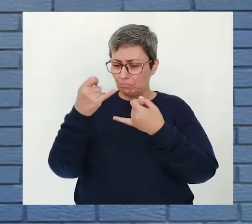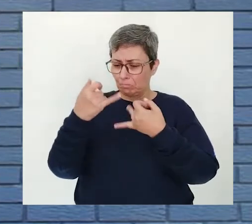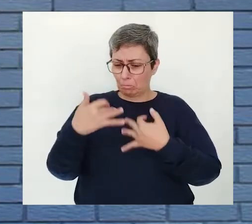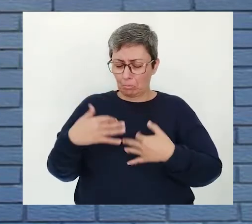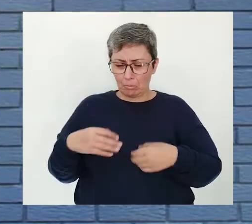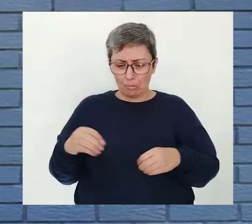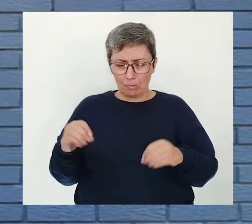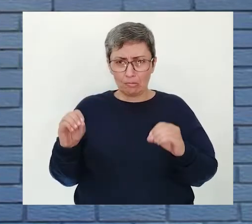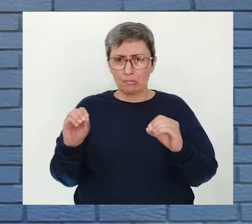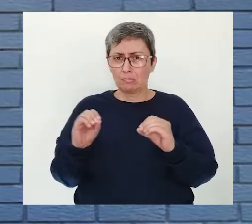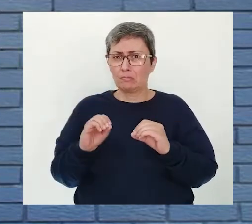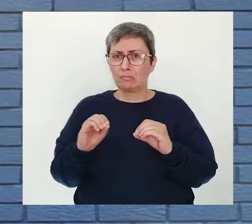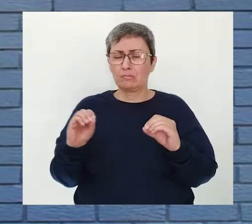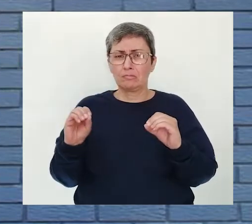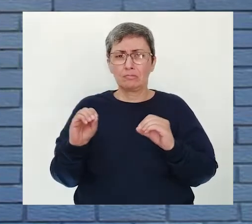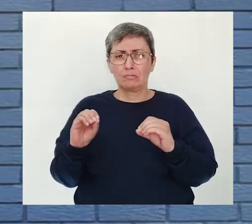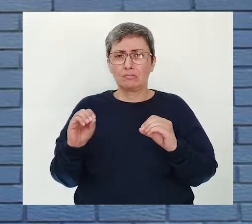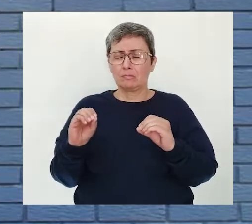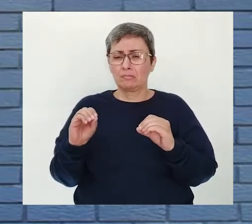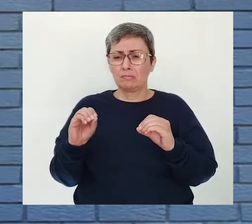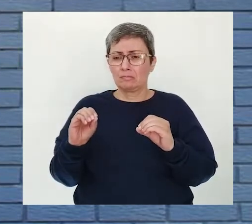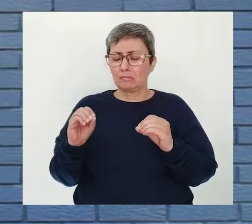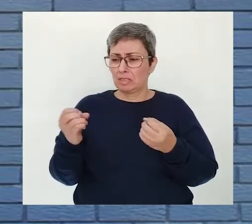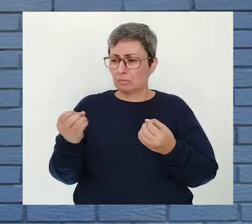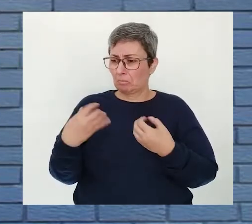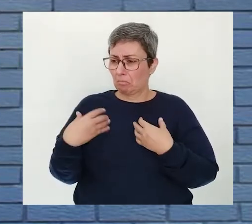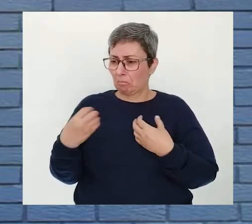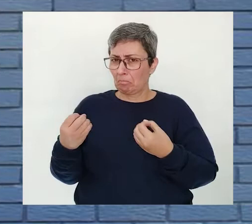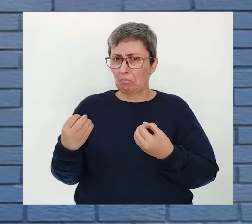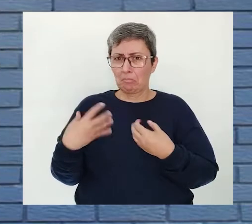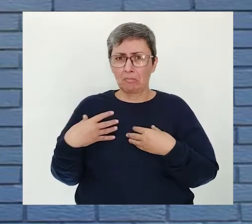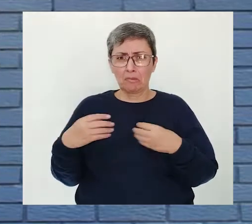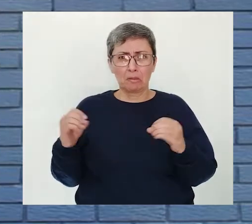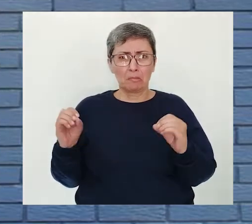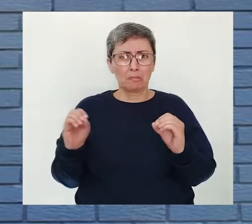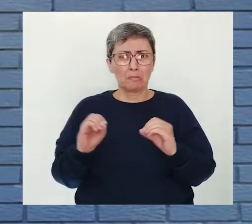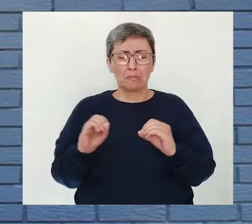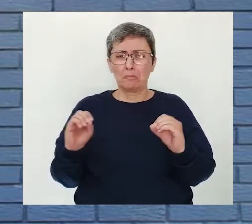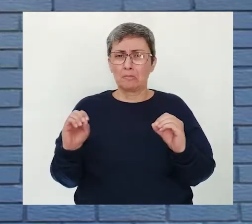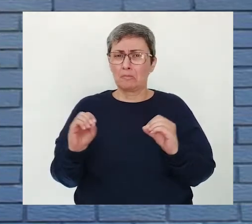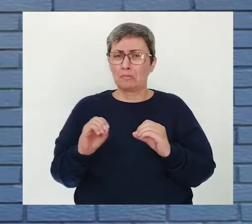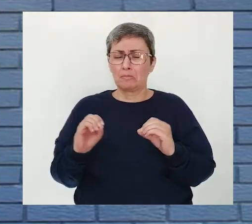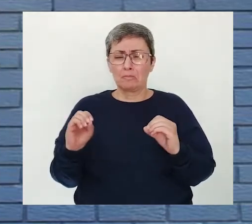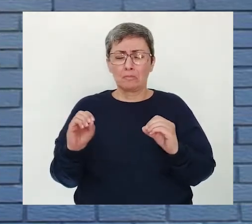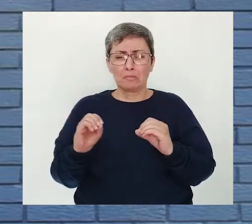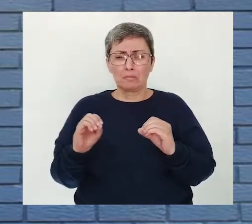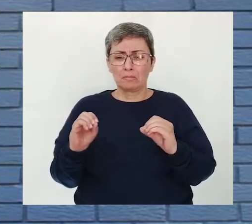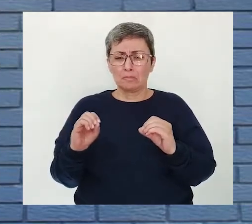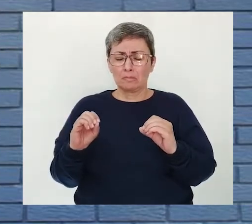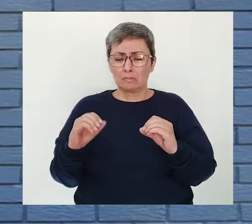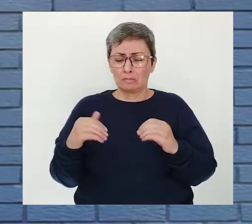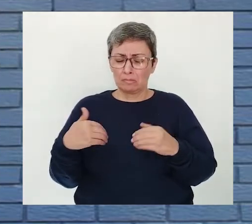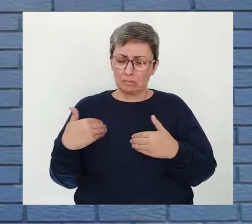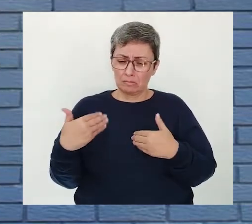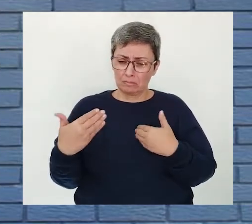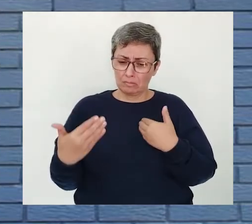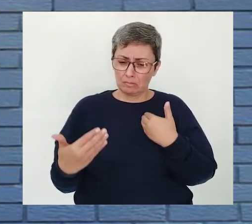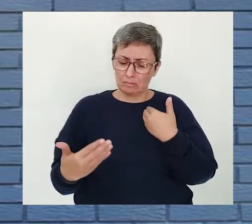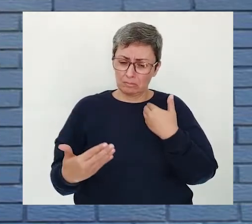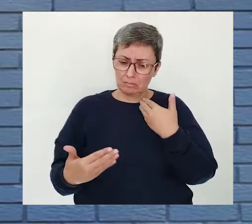Sem ensinamento E assim